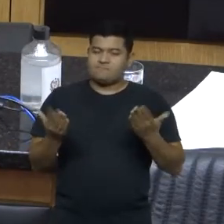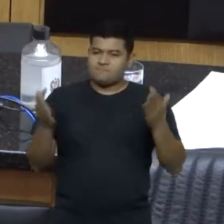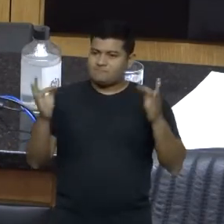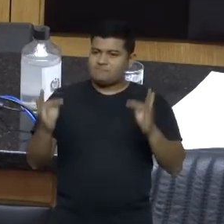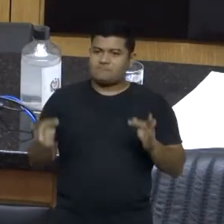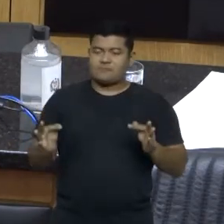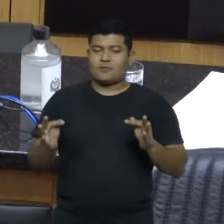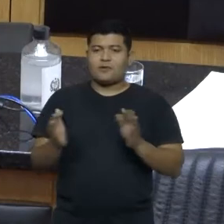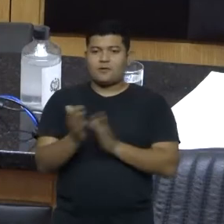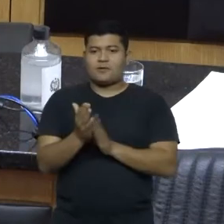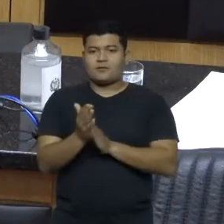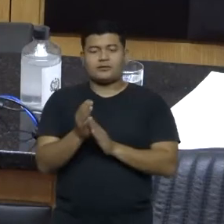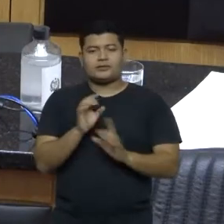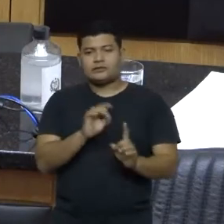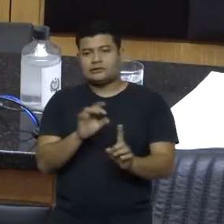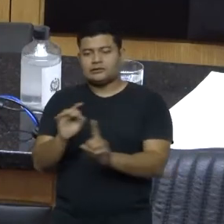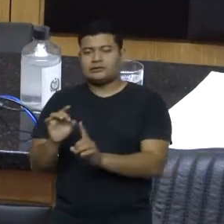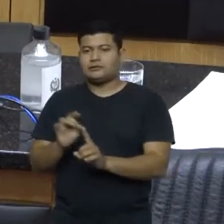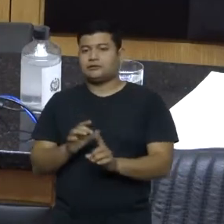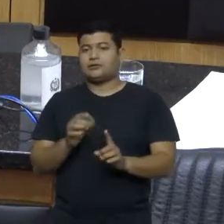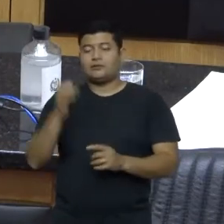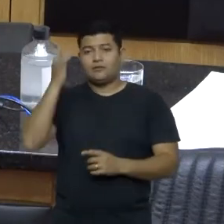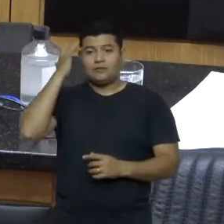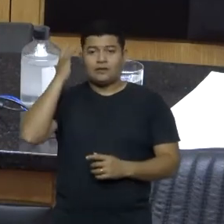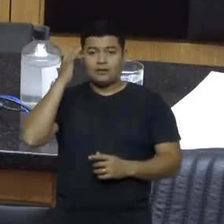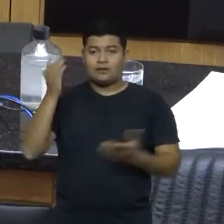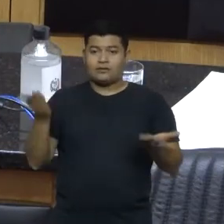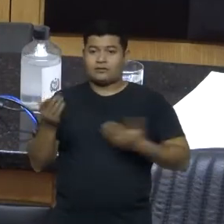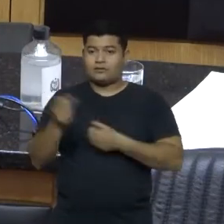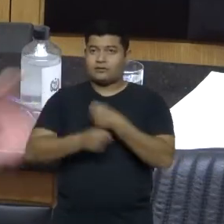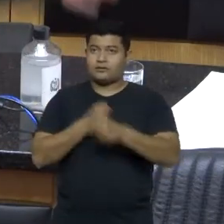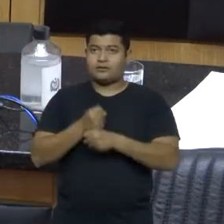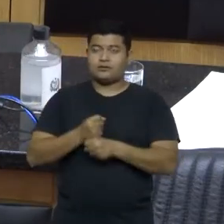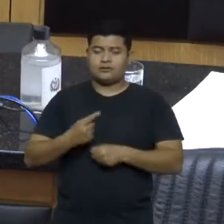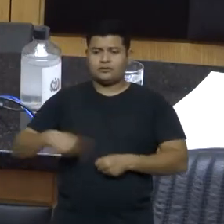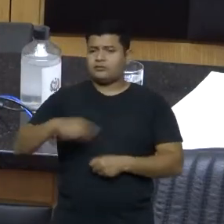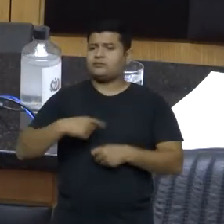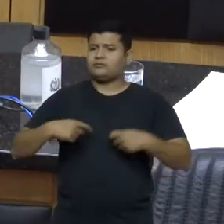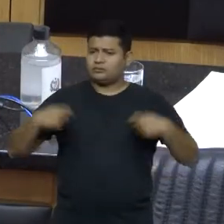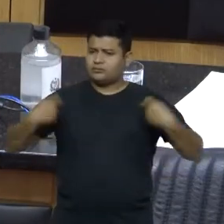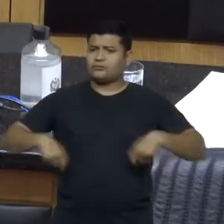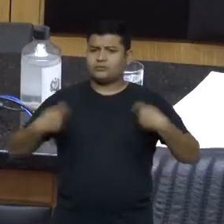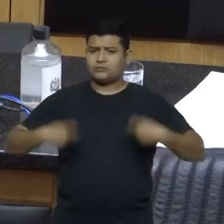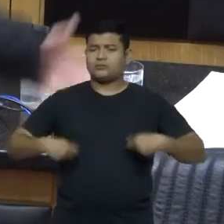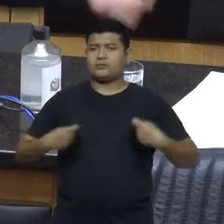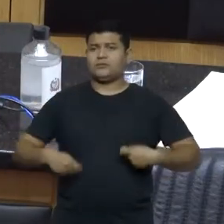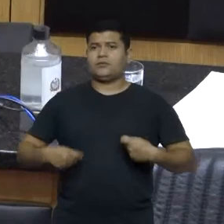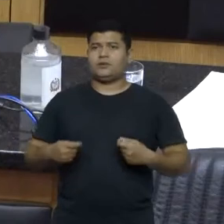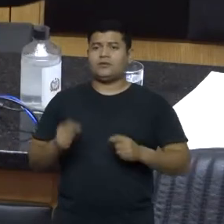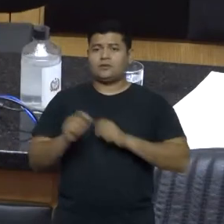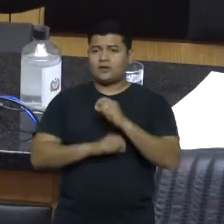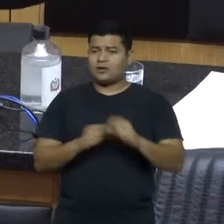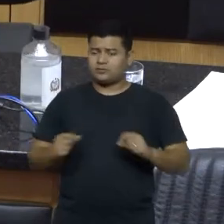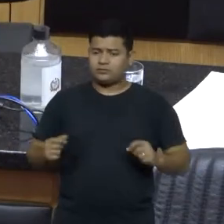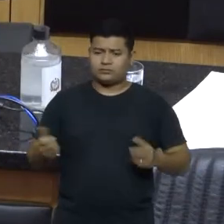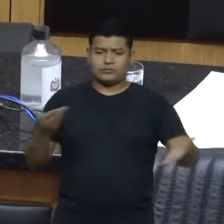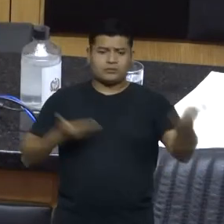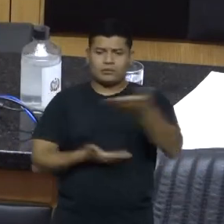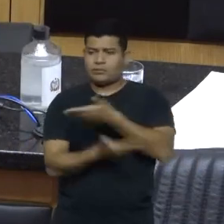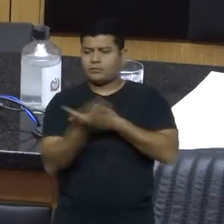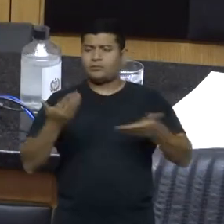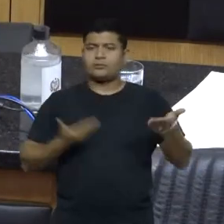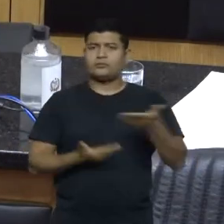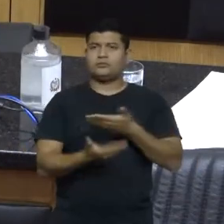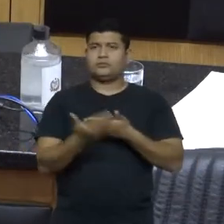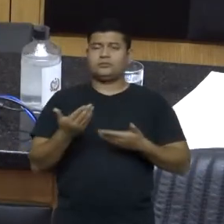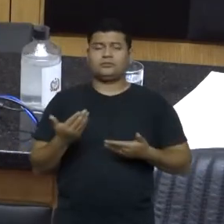nós. Eu acho que esse ano nós proponemos esse direito de estarmos presentes, viver o calor humano, viver, como diz o Ivan, a dançadinha